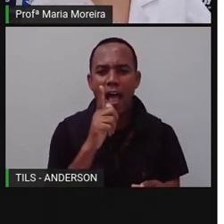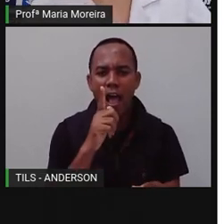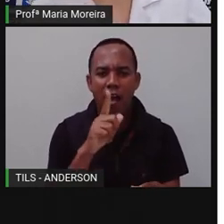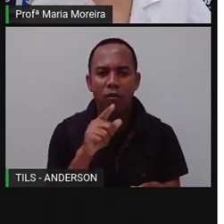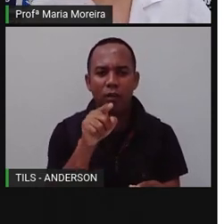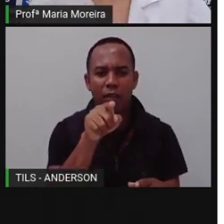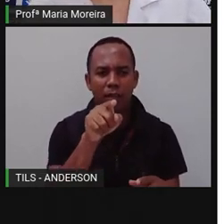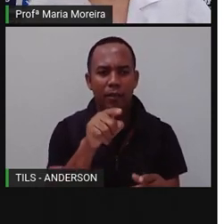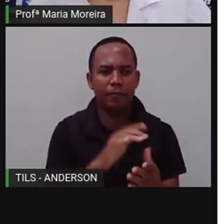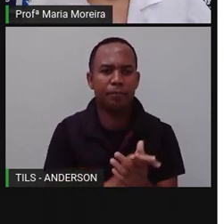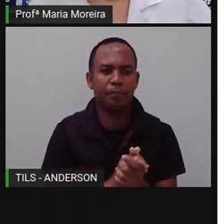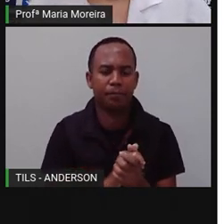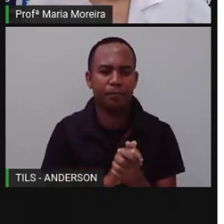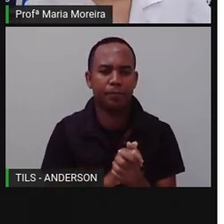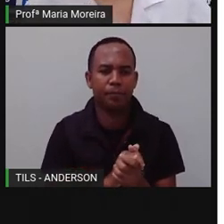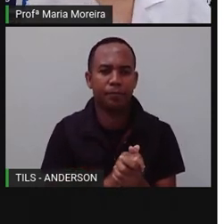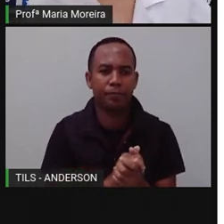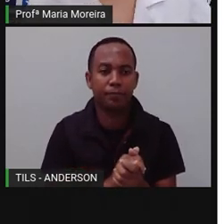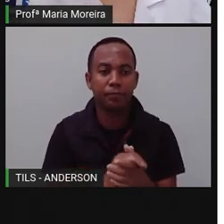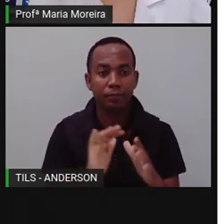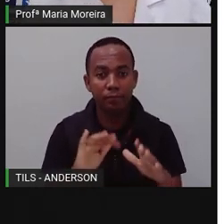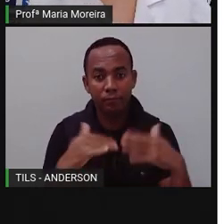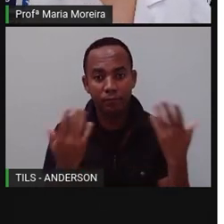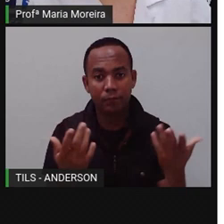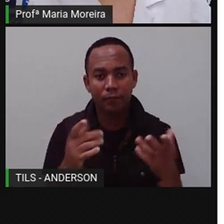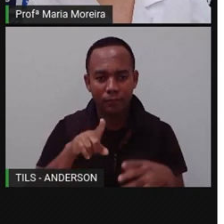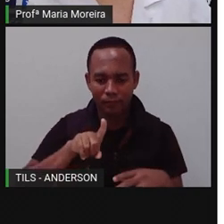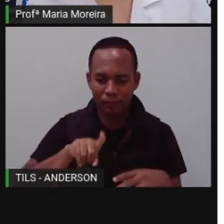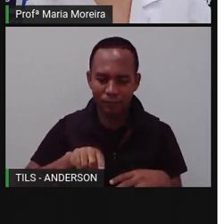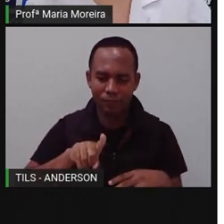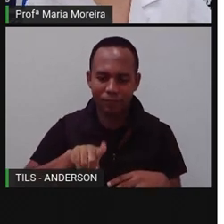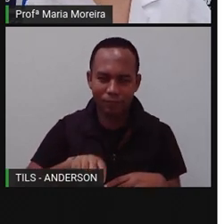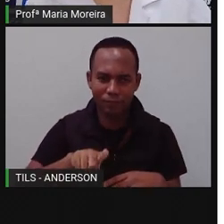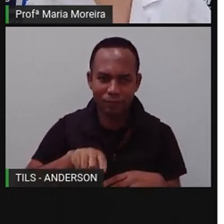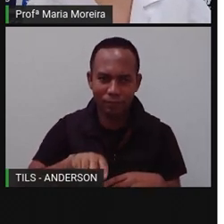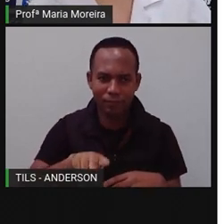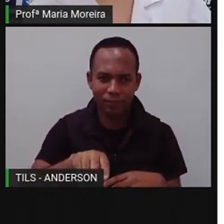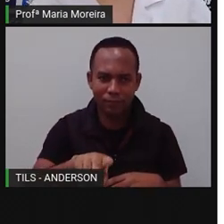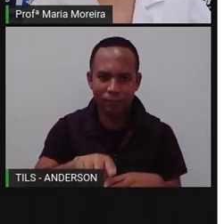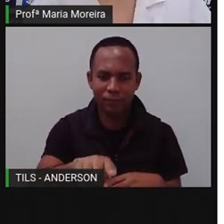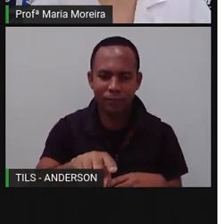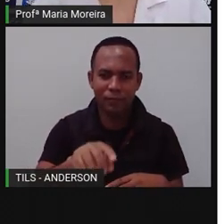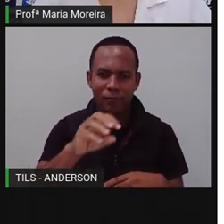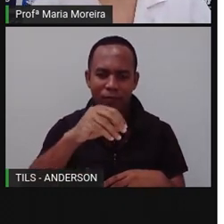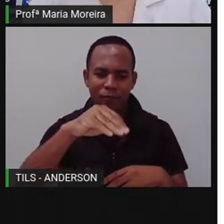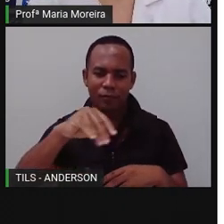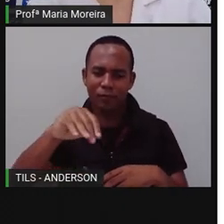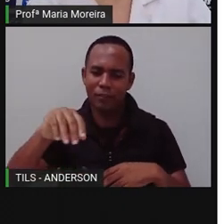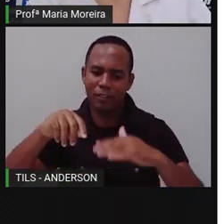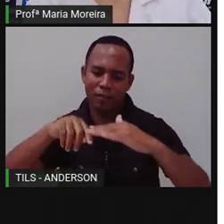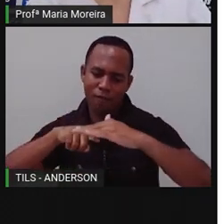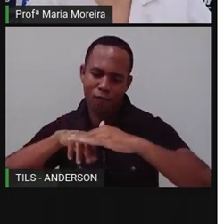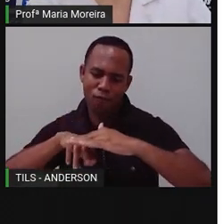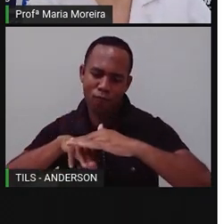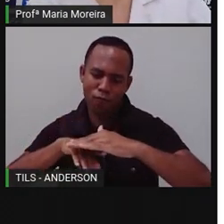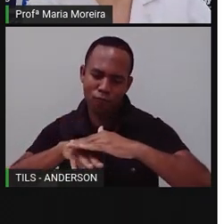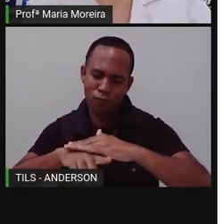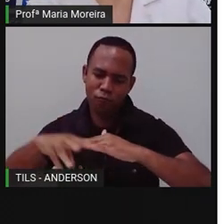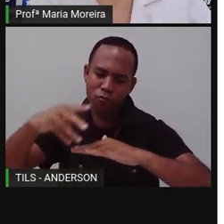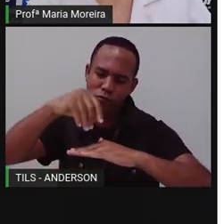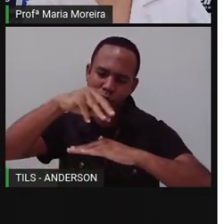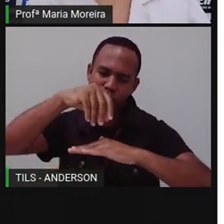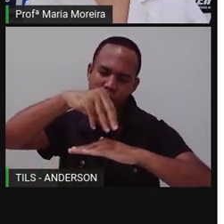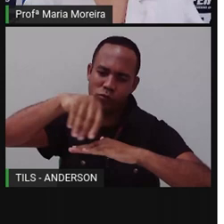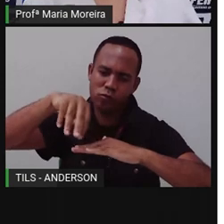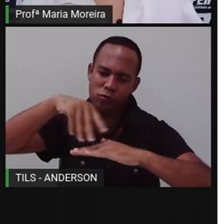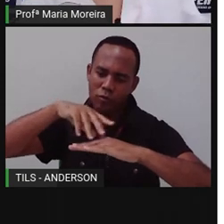vive o quê? Nas águas. Já as minhocas vivem embaixo da terra, sendo esse o seu habitat. Não